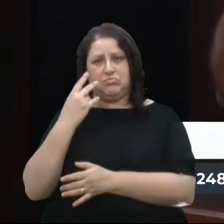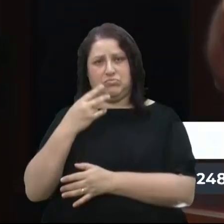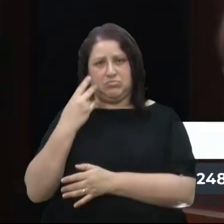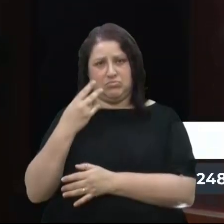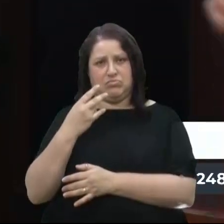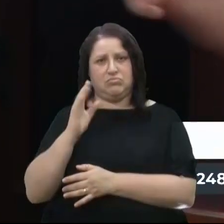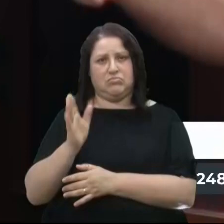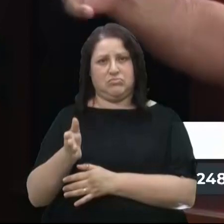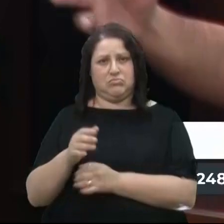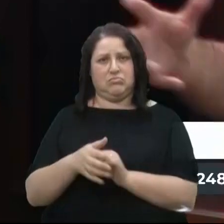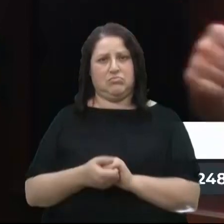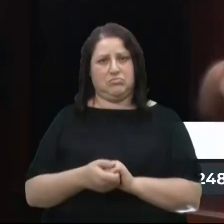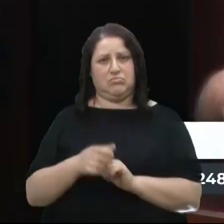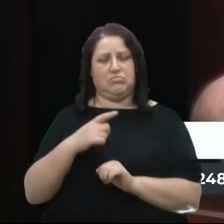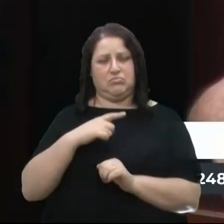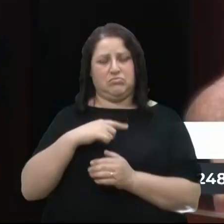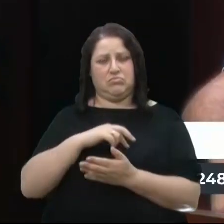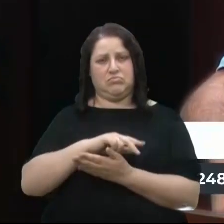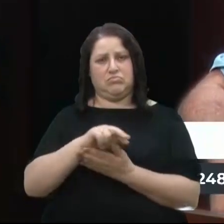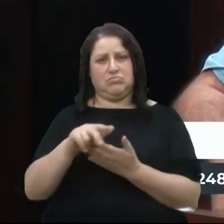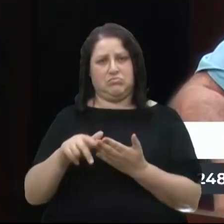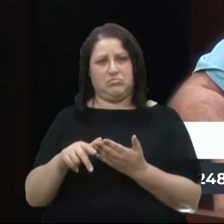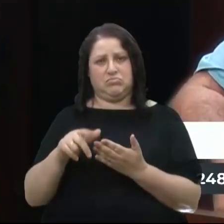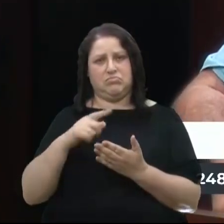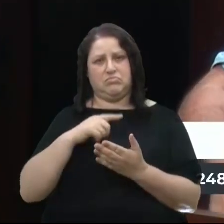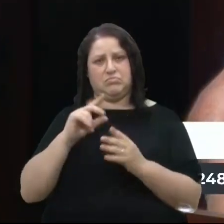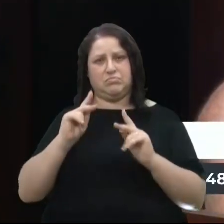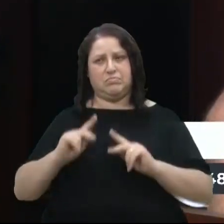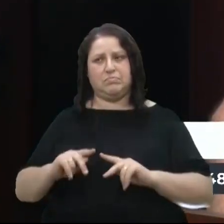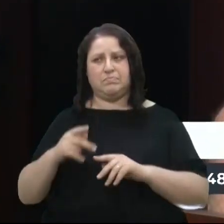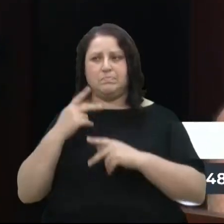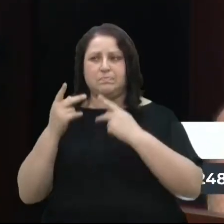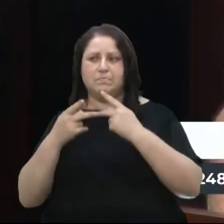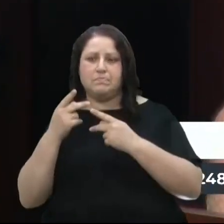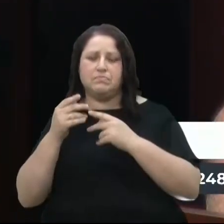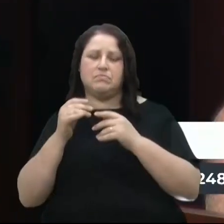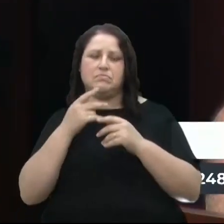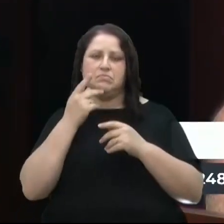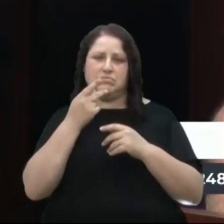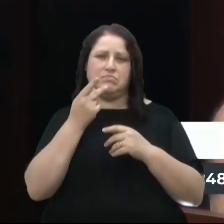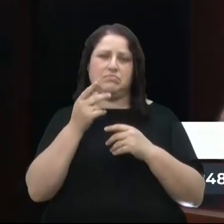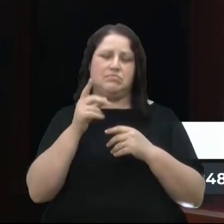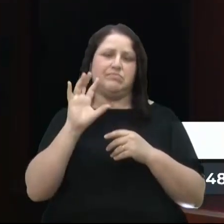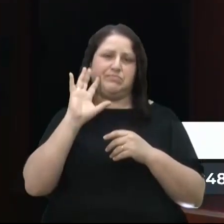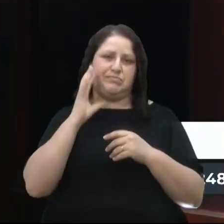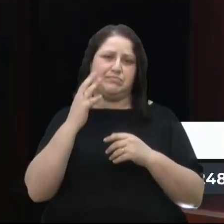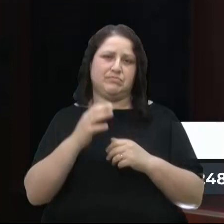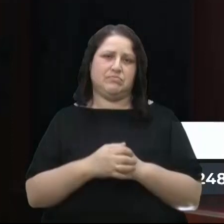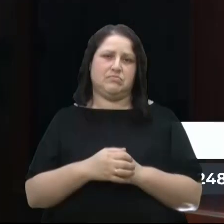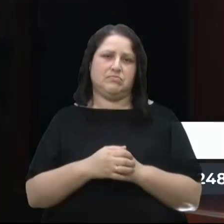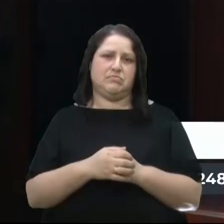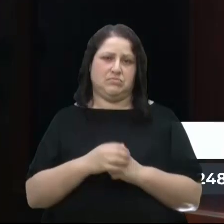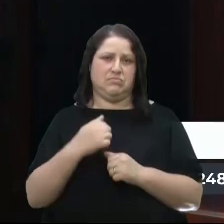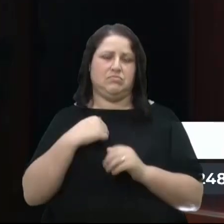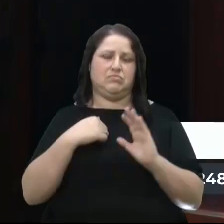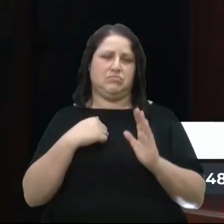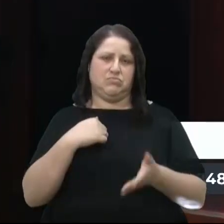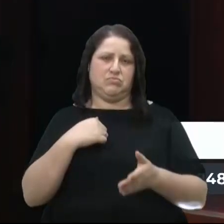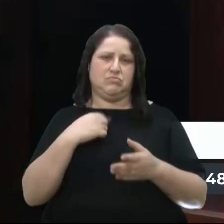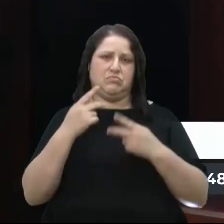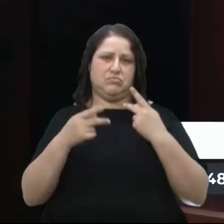isso corre a boca pequena que tem acontecido. E nós, eu já me manifestei